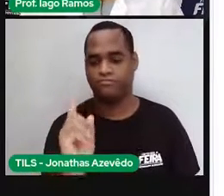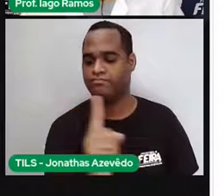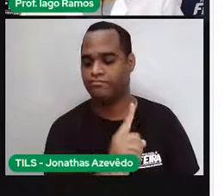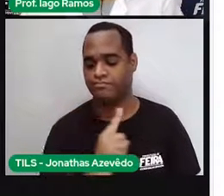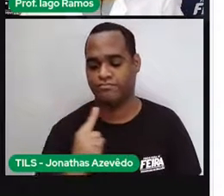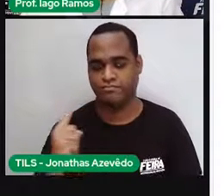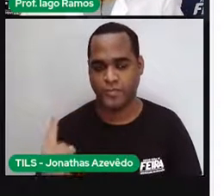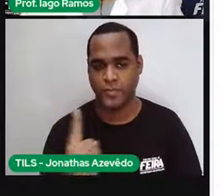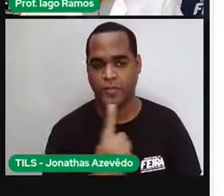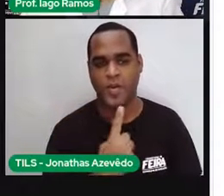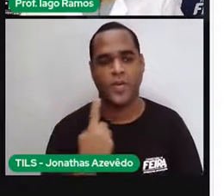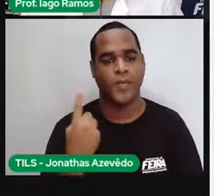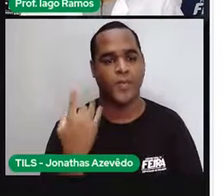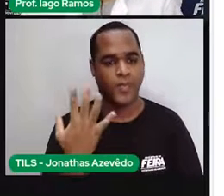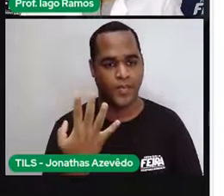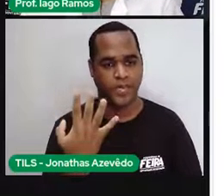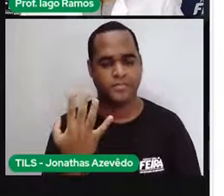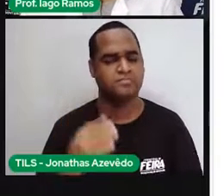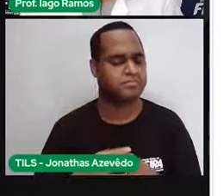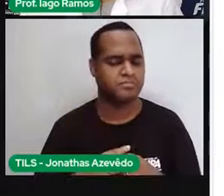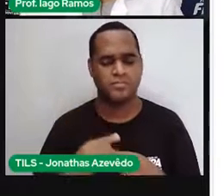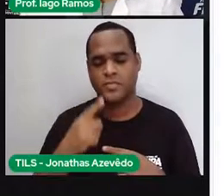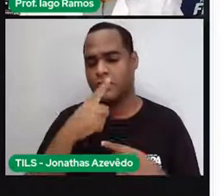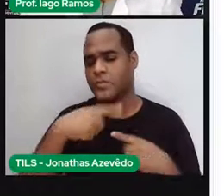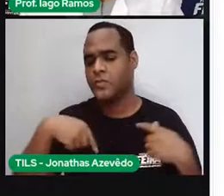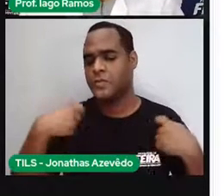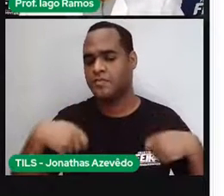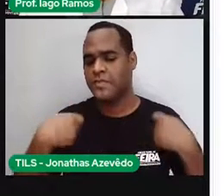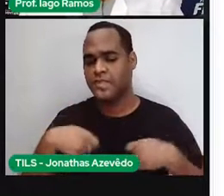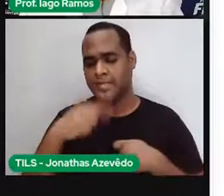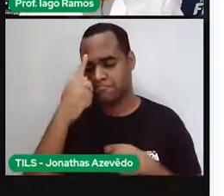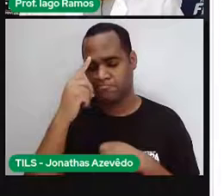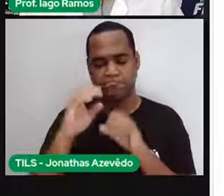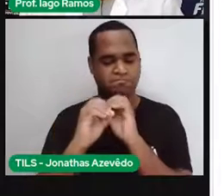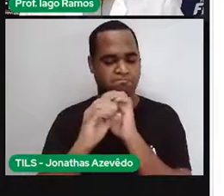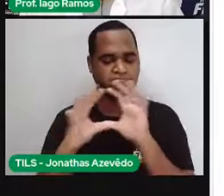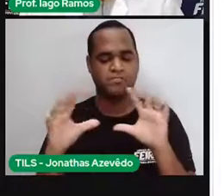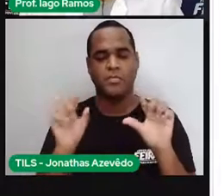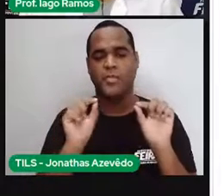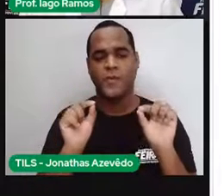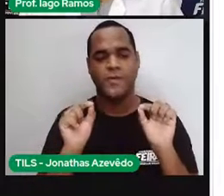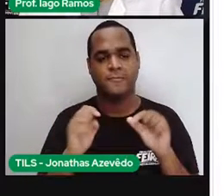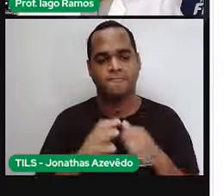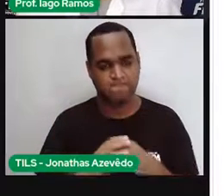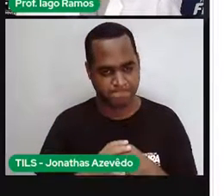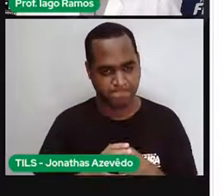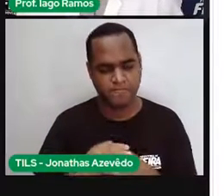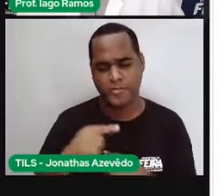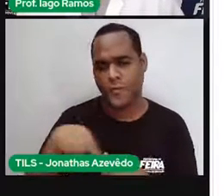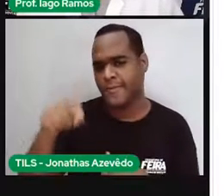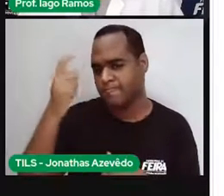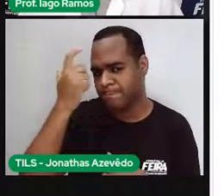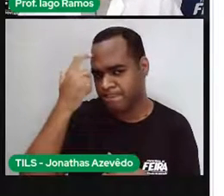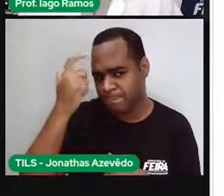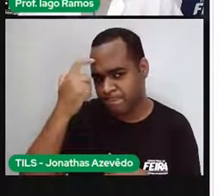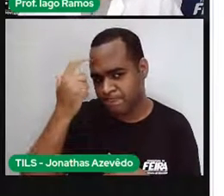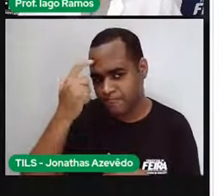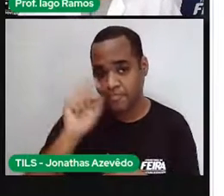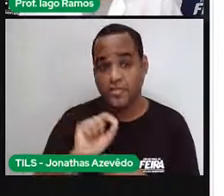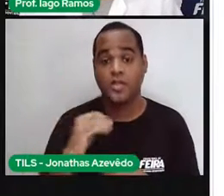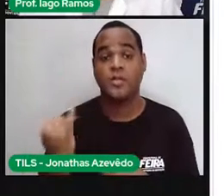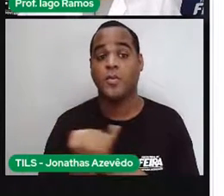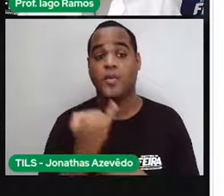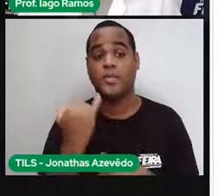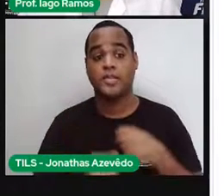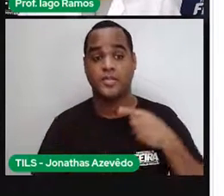Então, o que é que a gente precisa aqui para descobrir? Bom, vamos pensar assim. Há duas formas